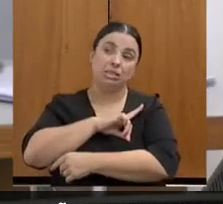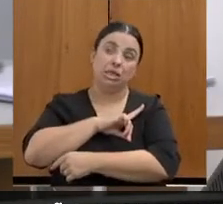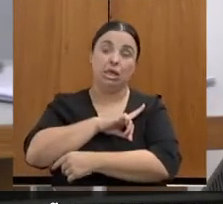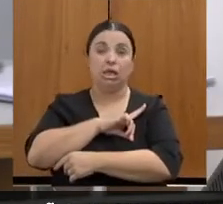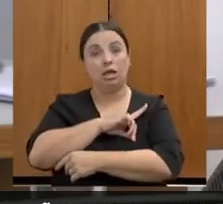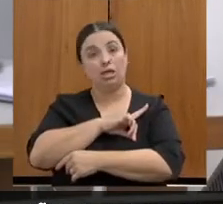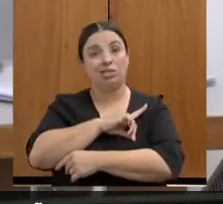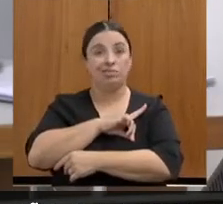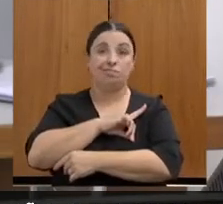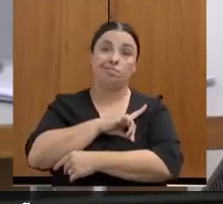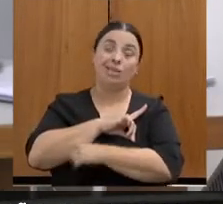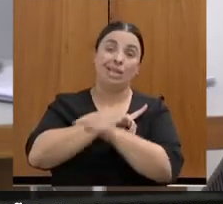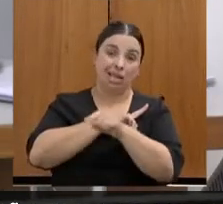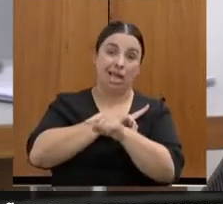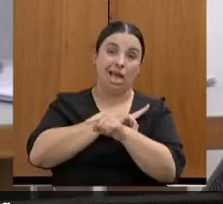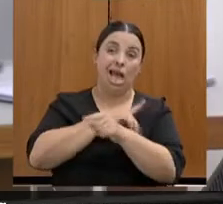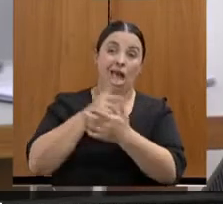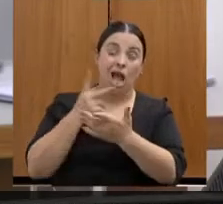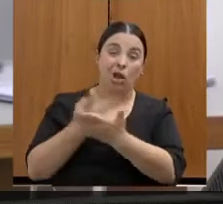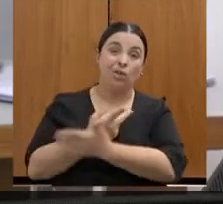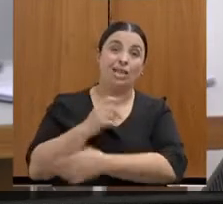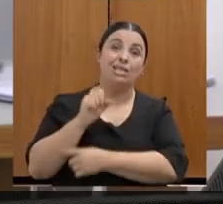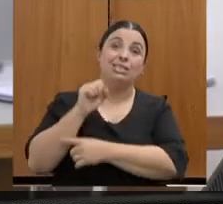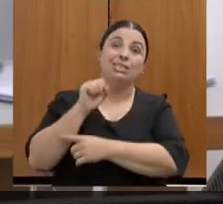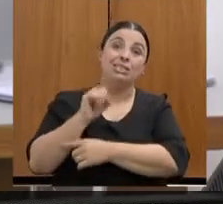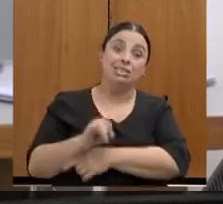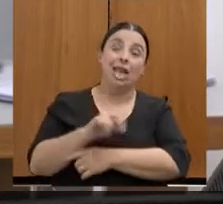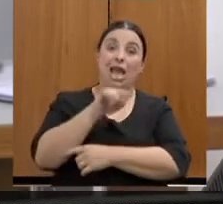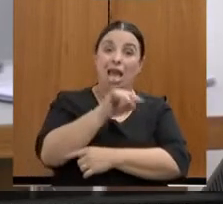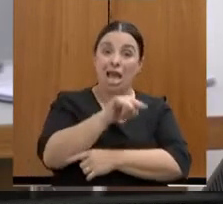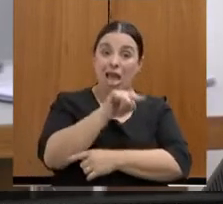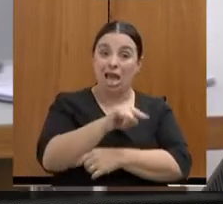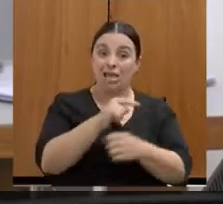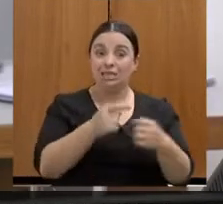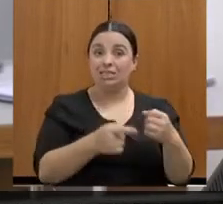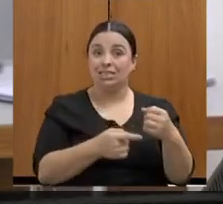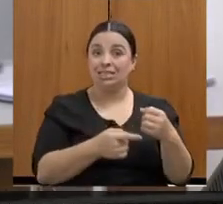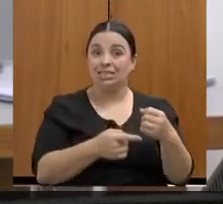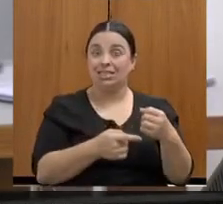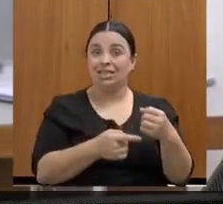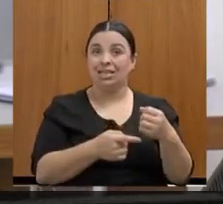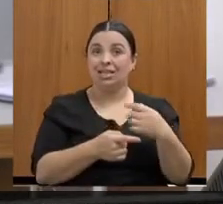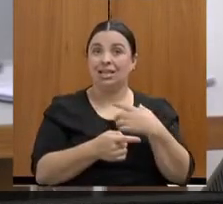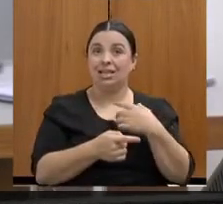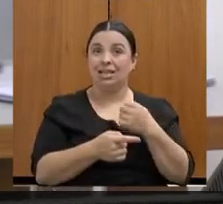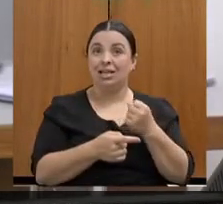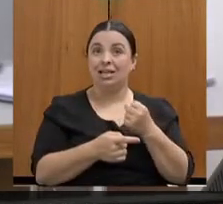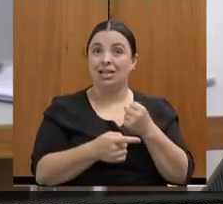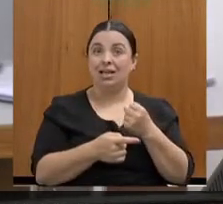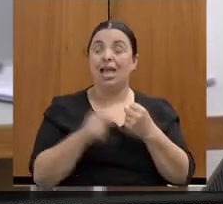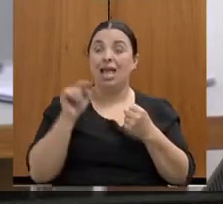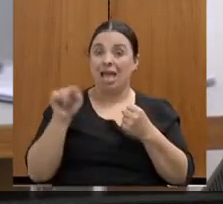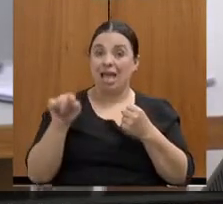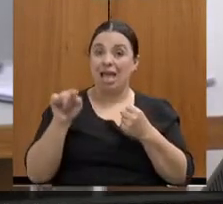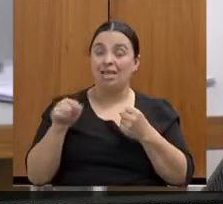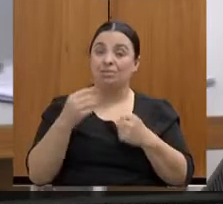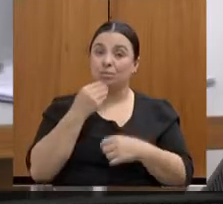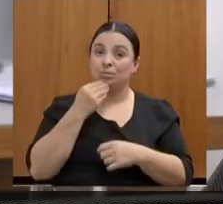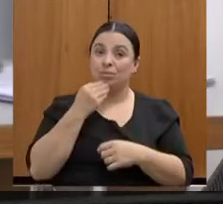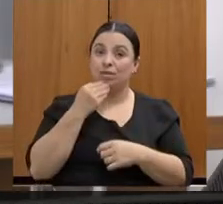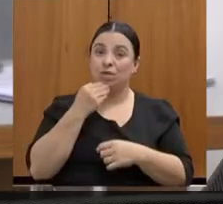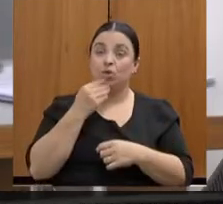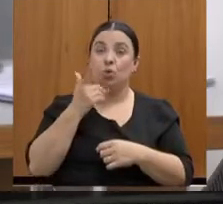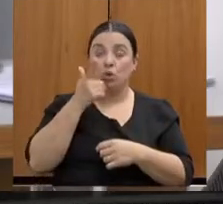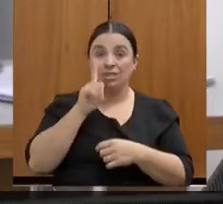ela só vai acontecer quando essas necessidades tenham condições de ser supridas com